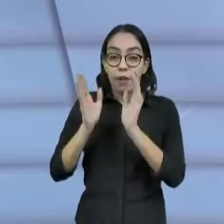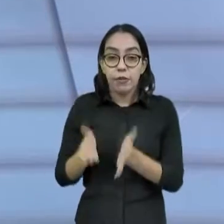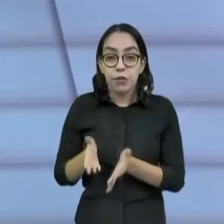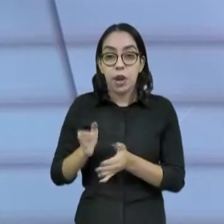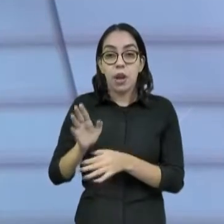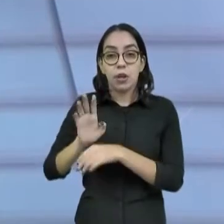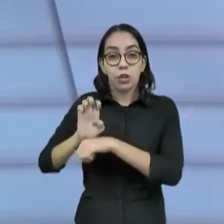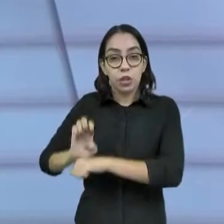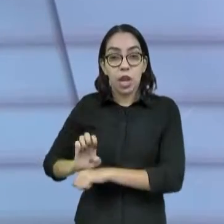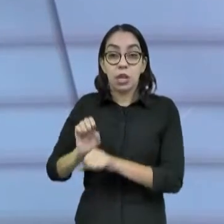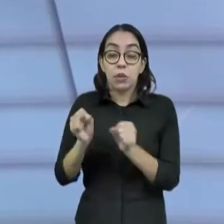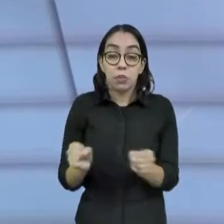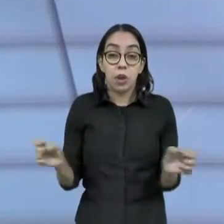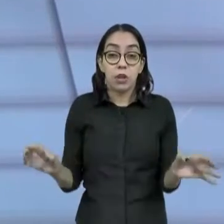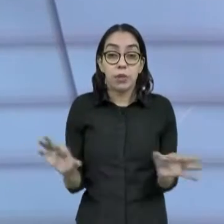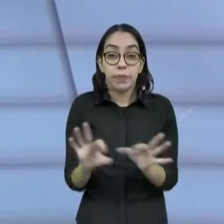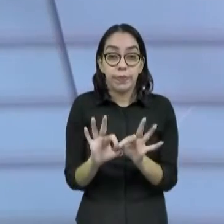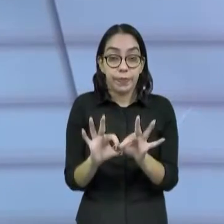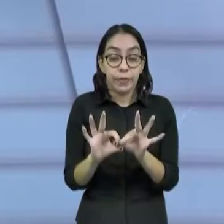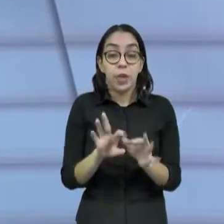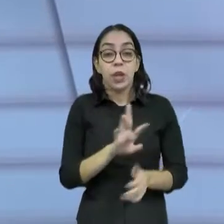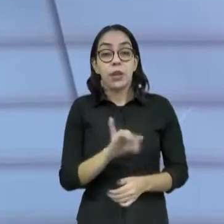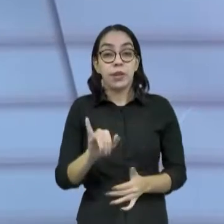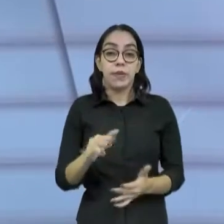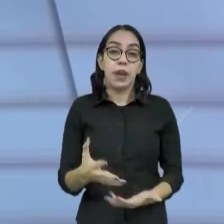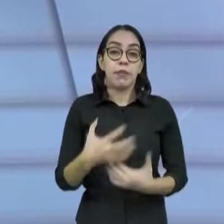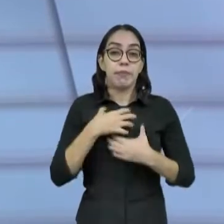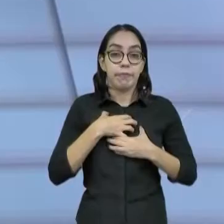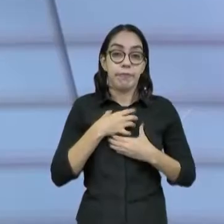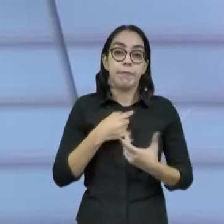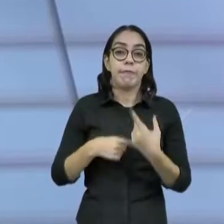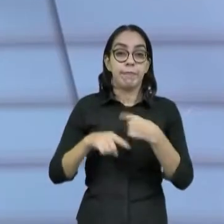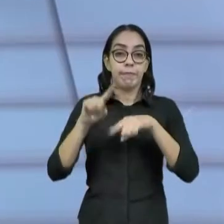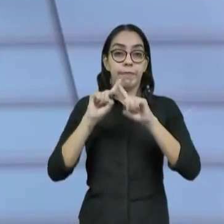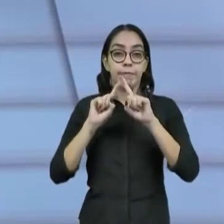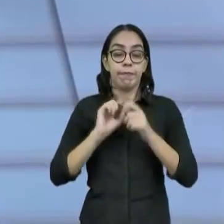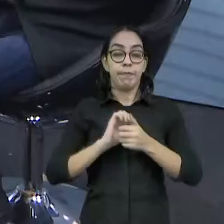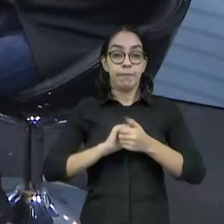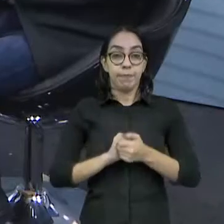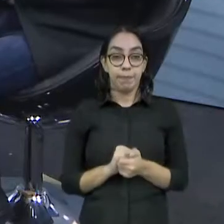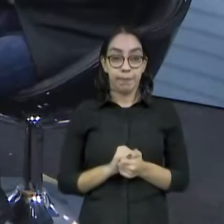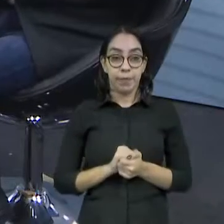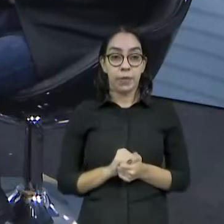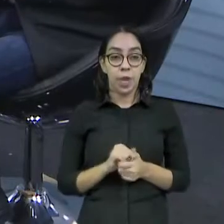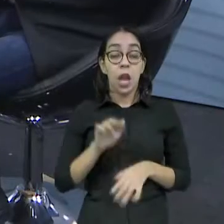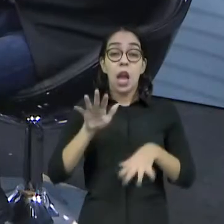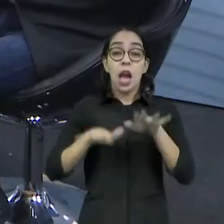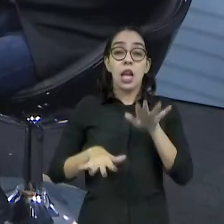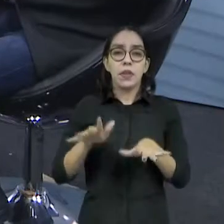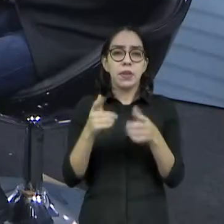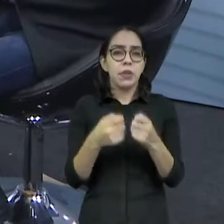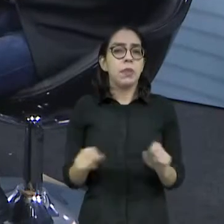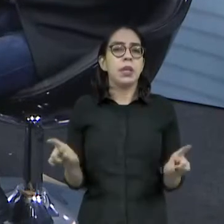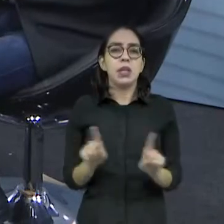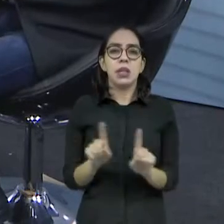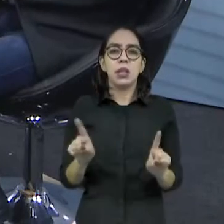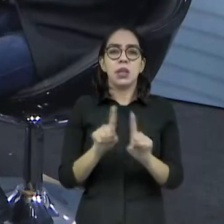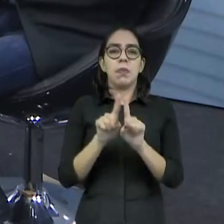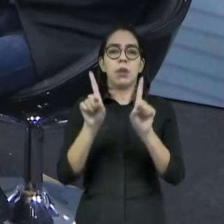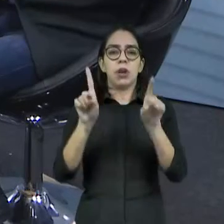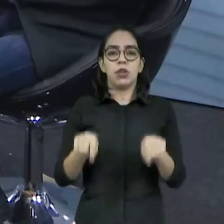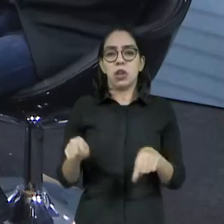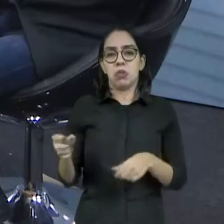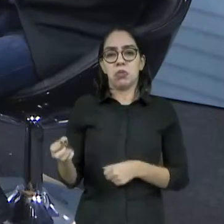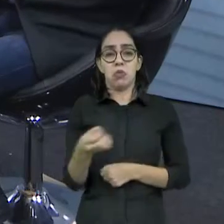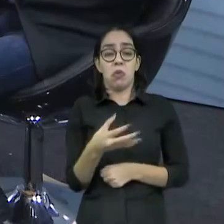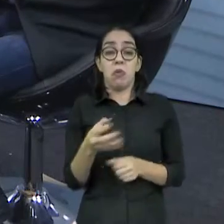casar bem, ter uma sinergia com o que a gente vem fazendo. É possível que a gente não tenha a necessidade de criar novos projetos. Talvez a gente